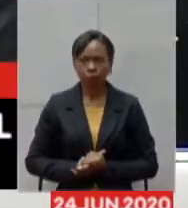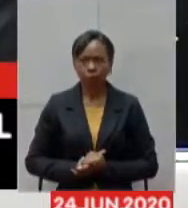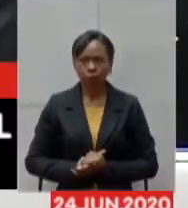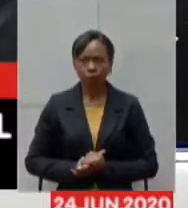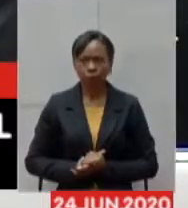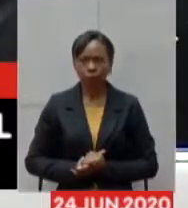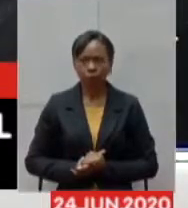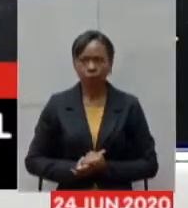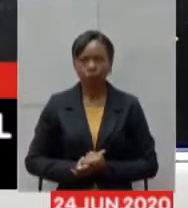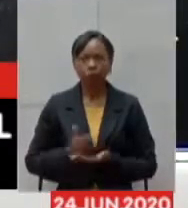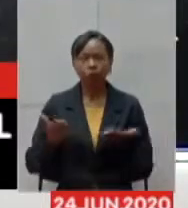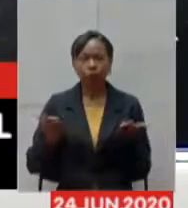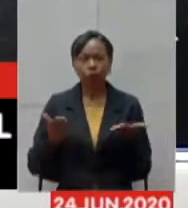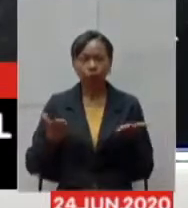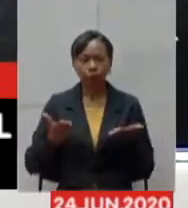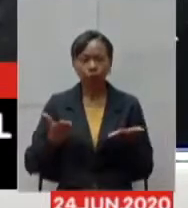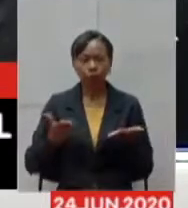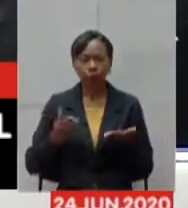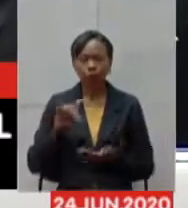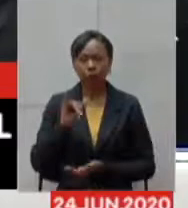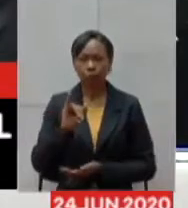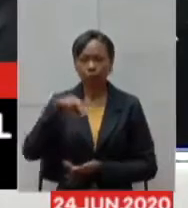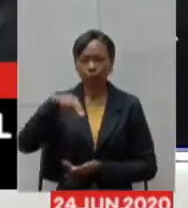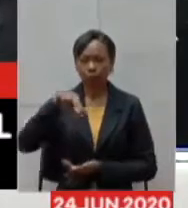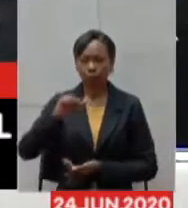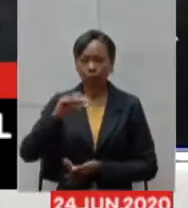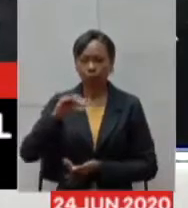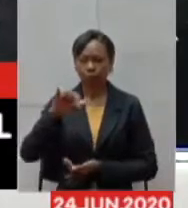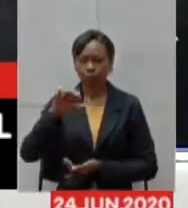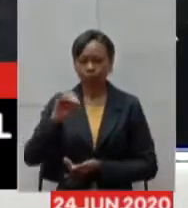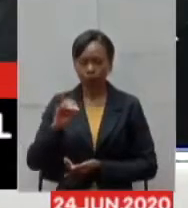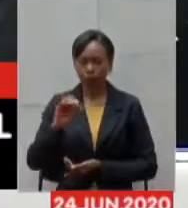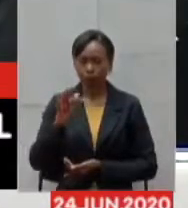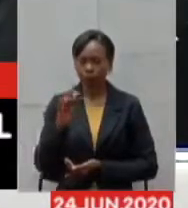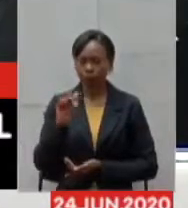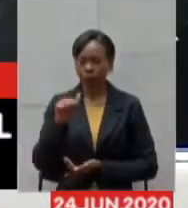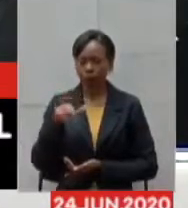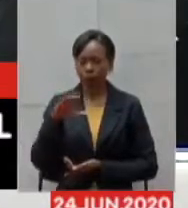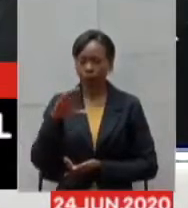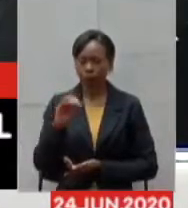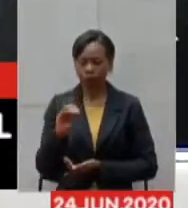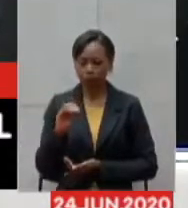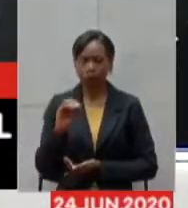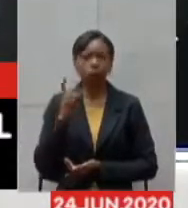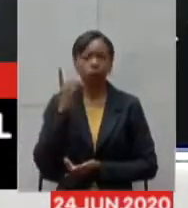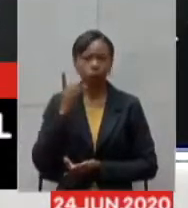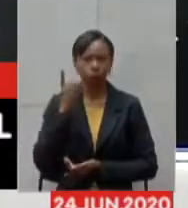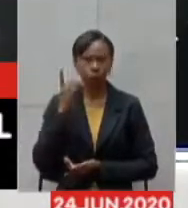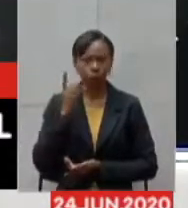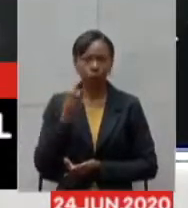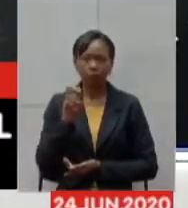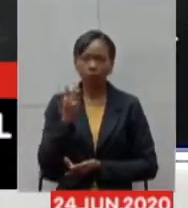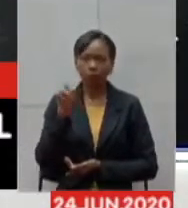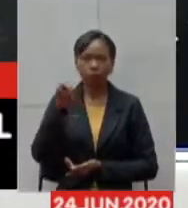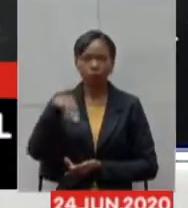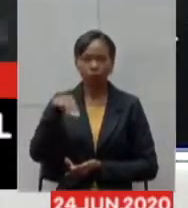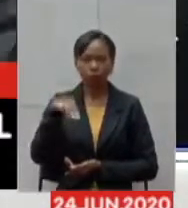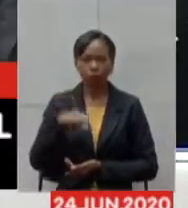agora com a palavra o deputado Inácio Franco que é o líder da maioria para suas considerações pelo prazo de 5 minutos